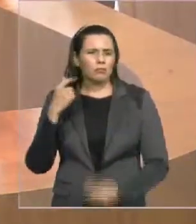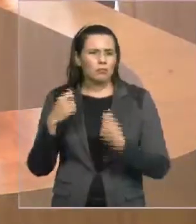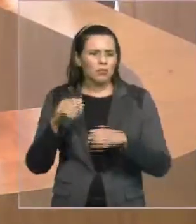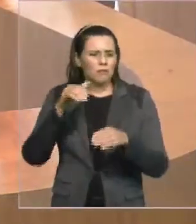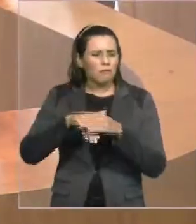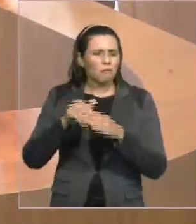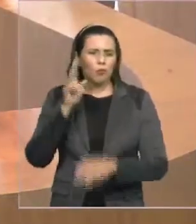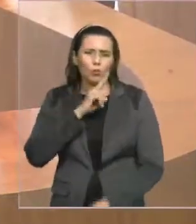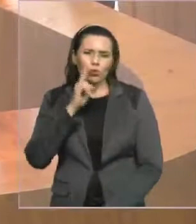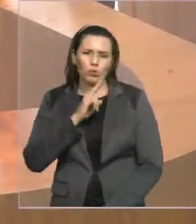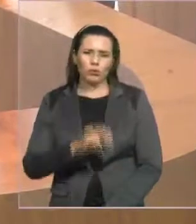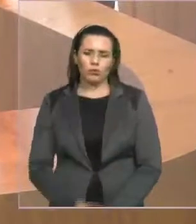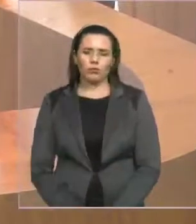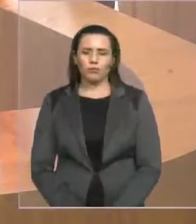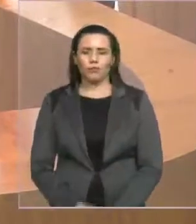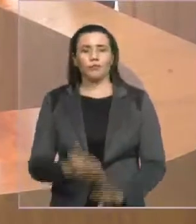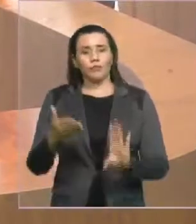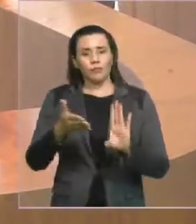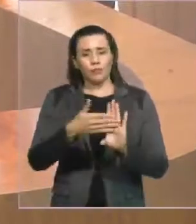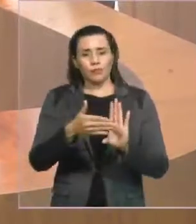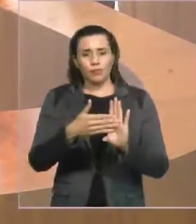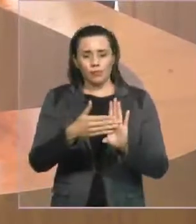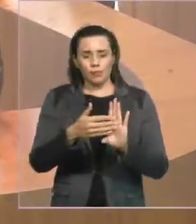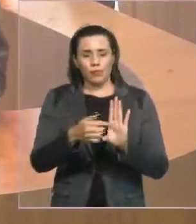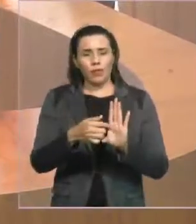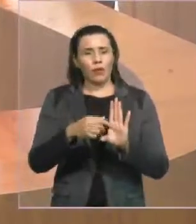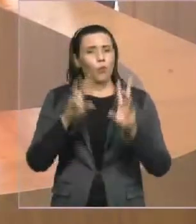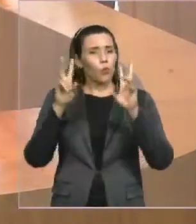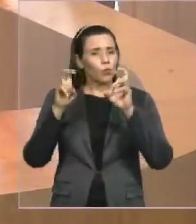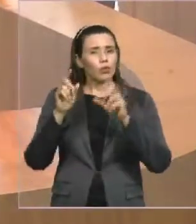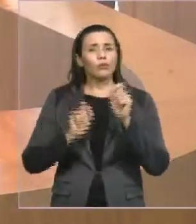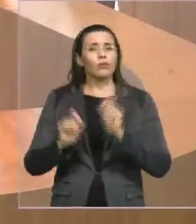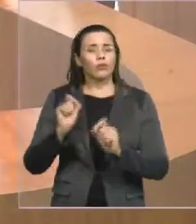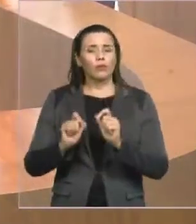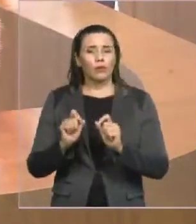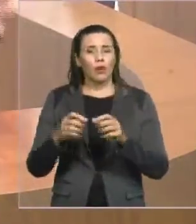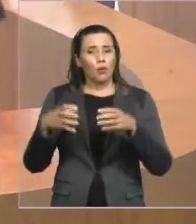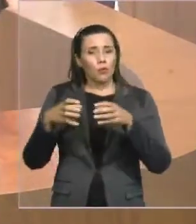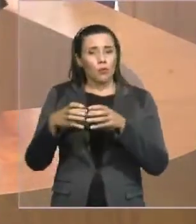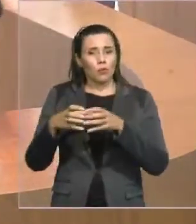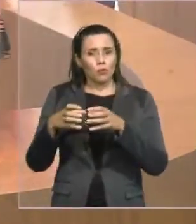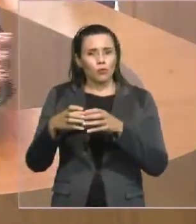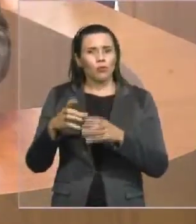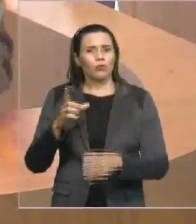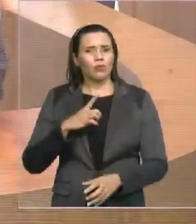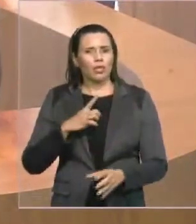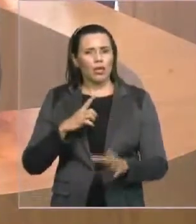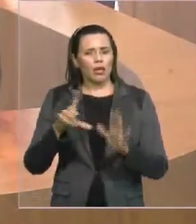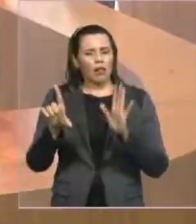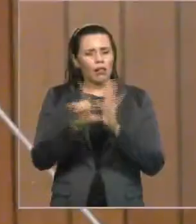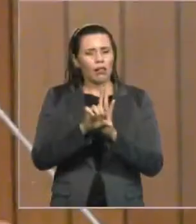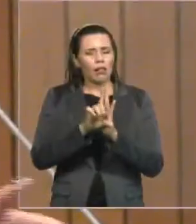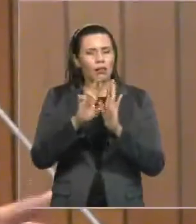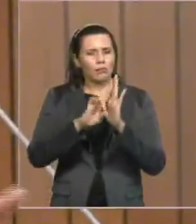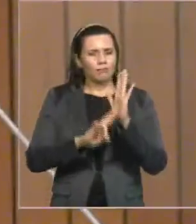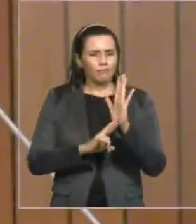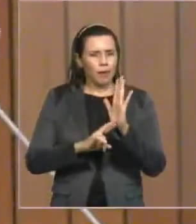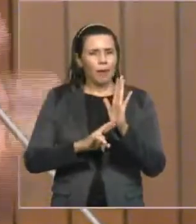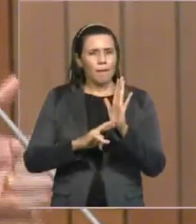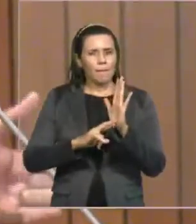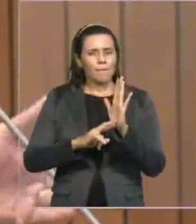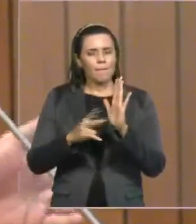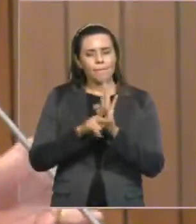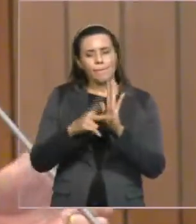tratando de uma categoria que tem sua legislação desde os anos 80. Por que essa